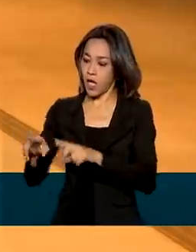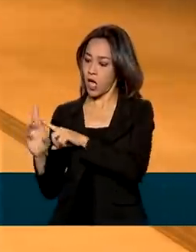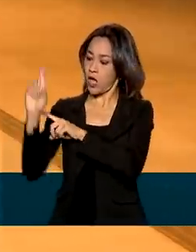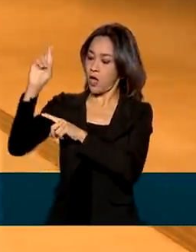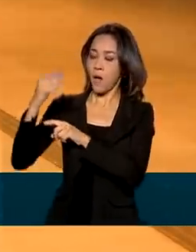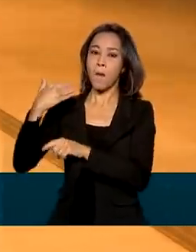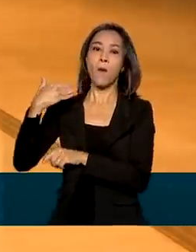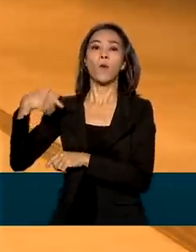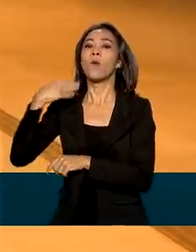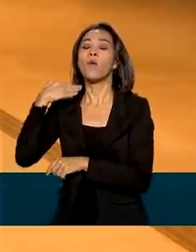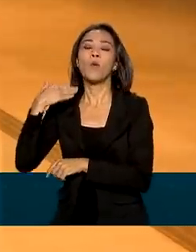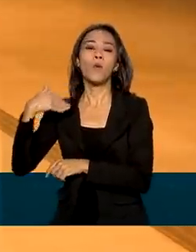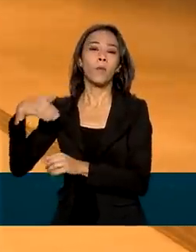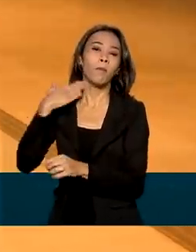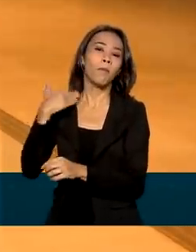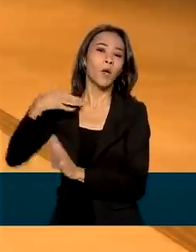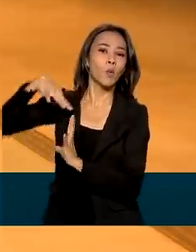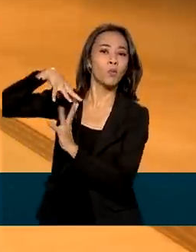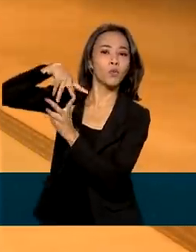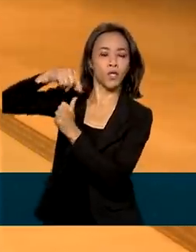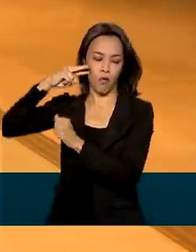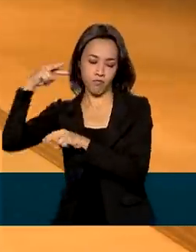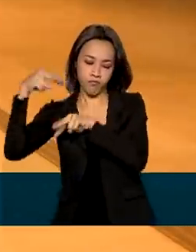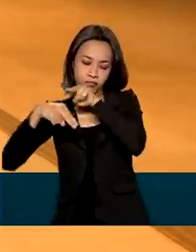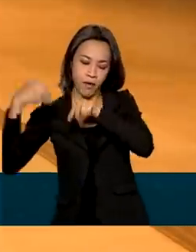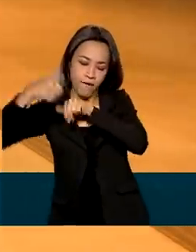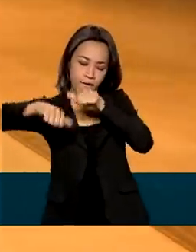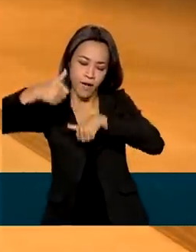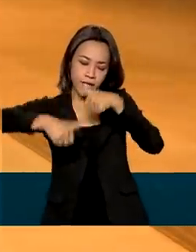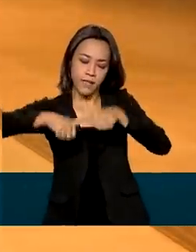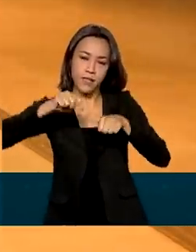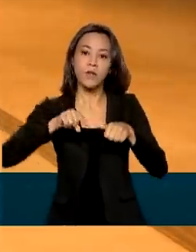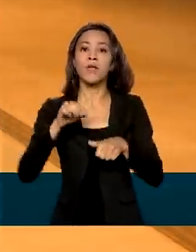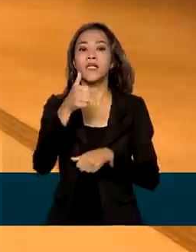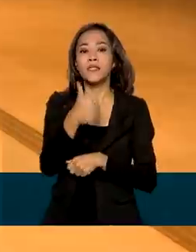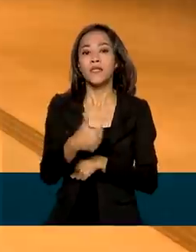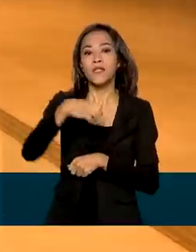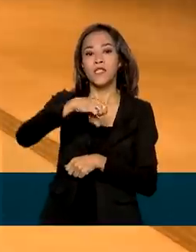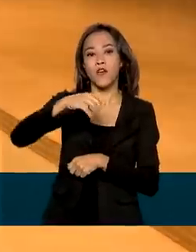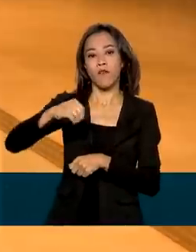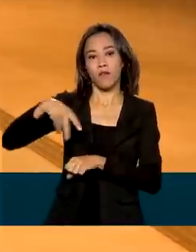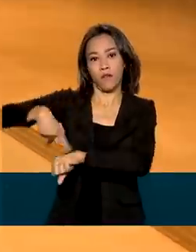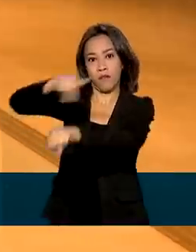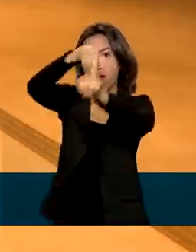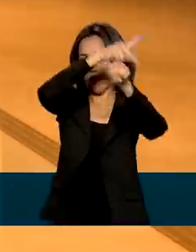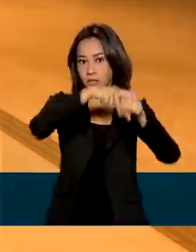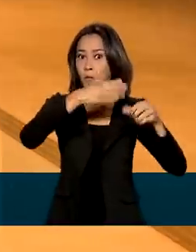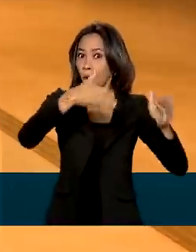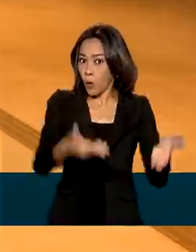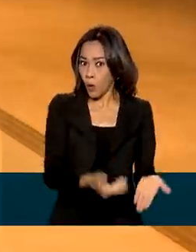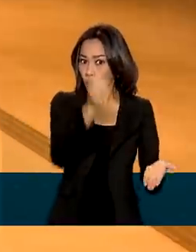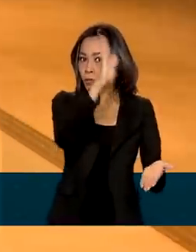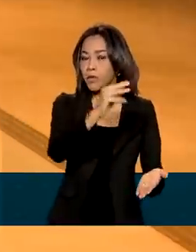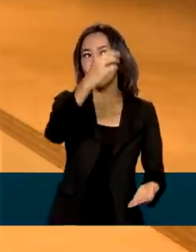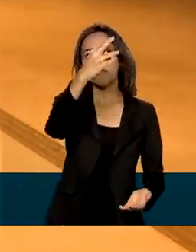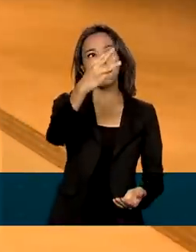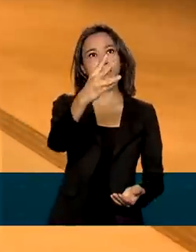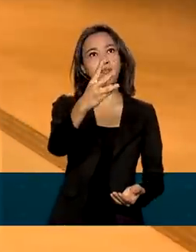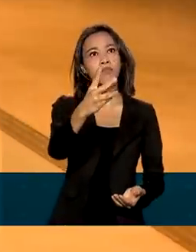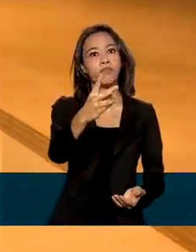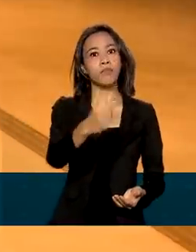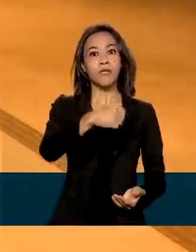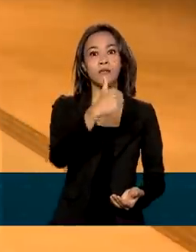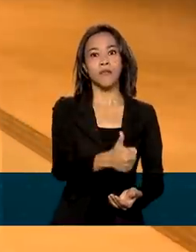Mundial, para avaliar a facilidade de investimentos em 190 países. Hoje, o Brasil ocupa a posição de número